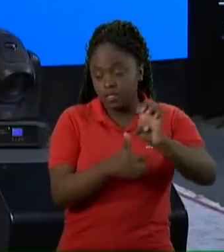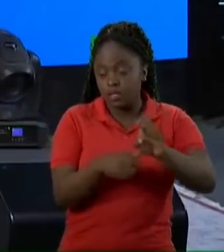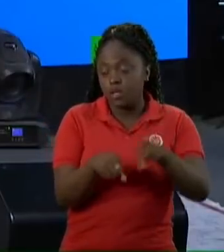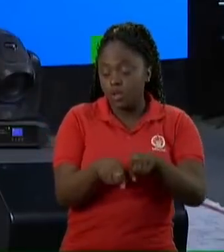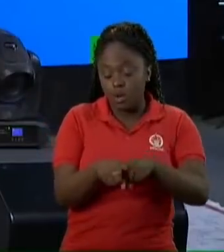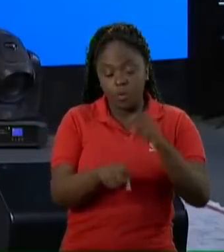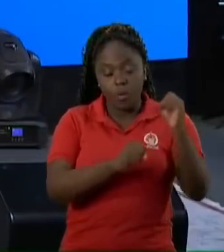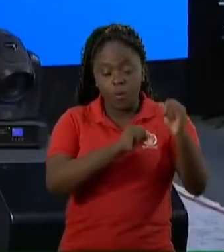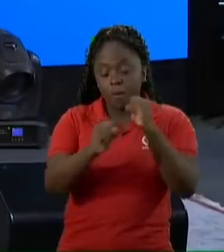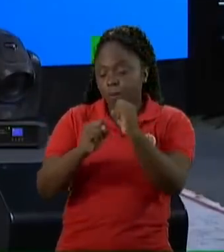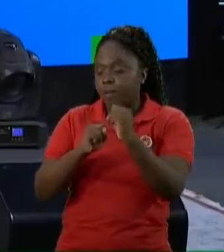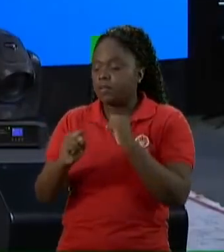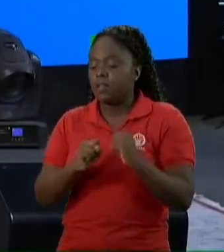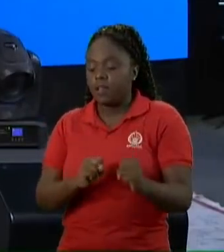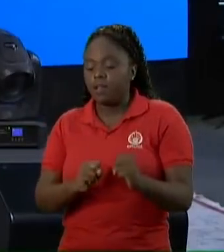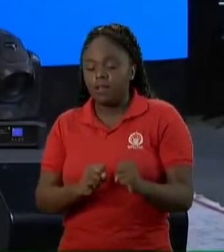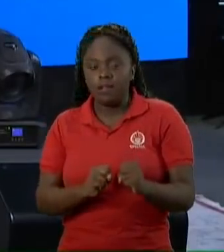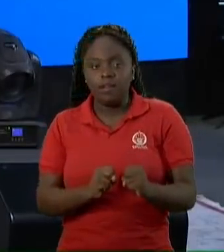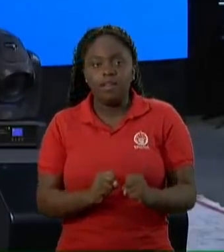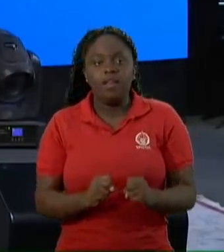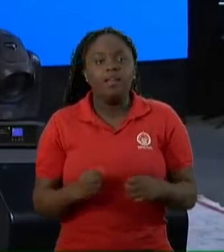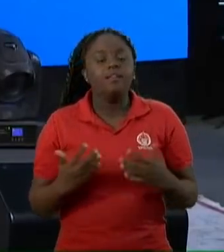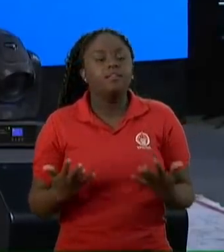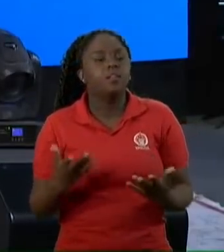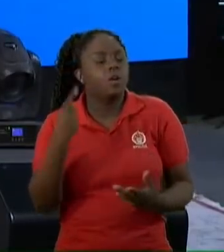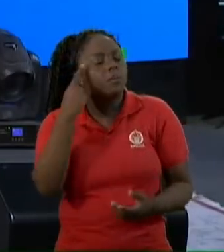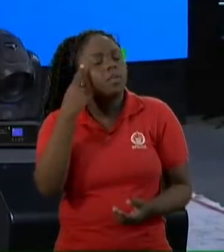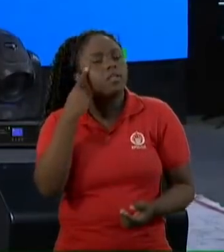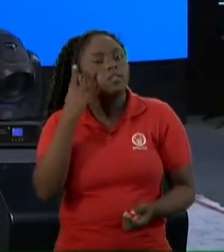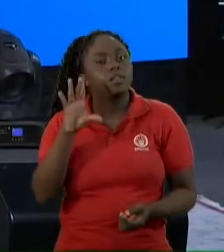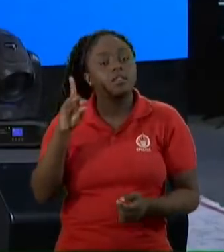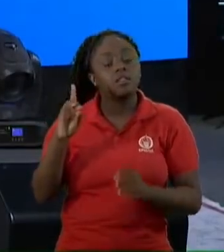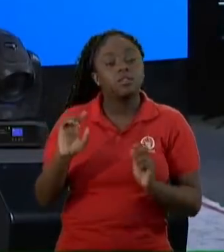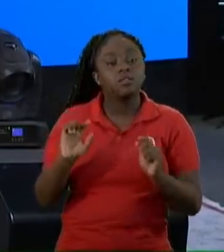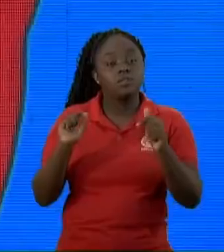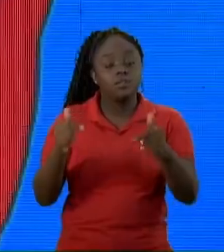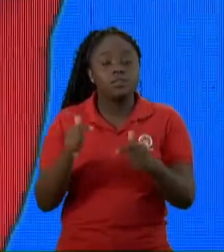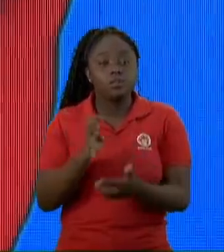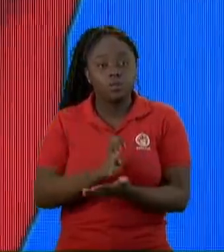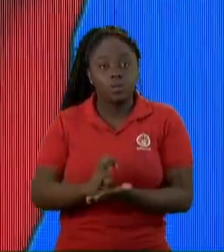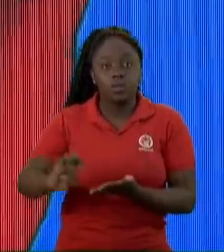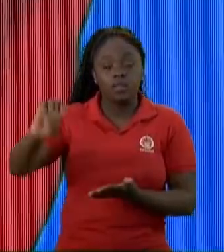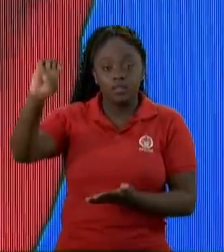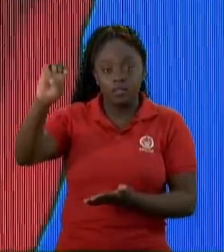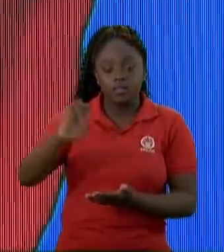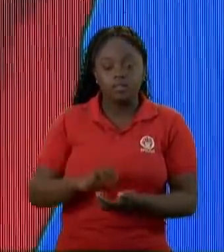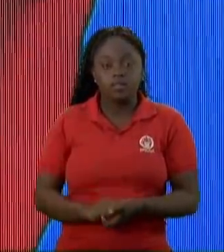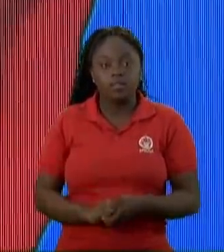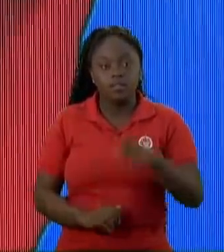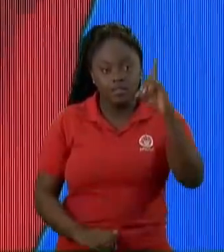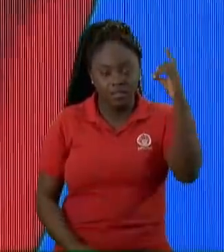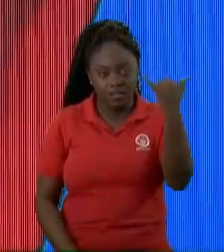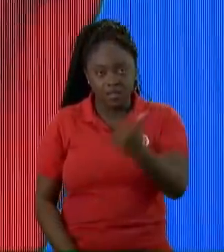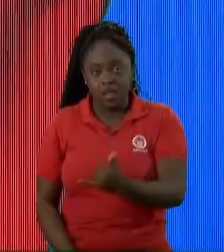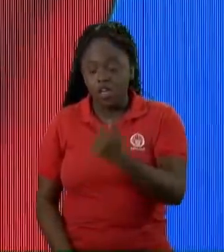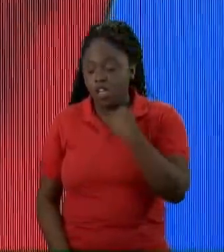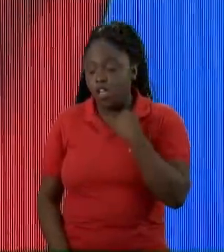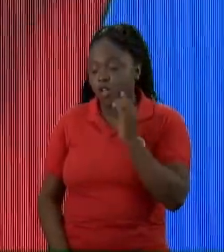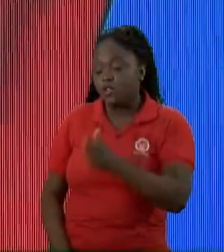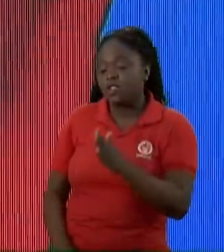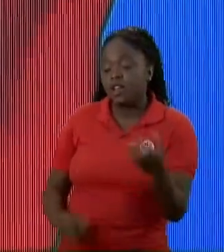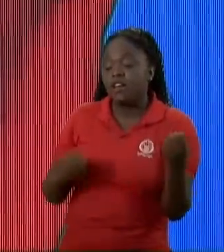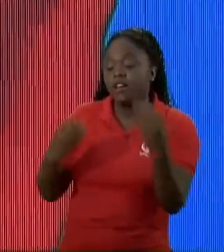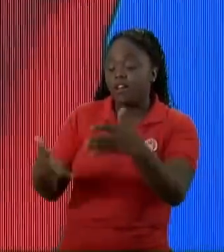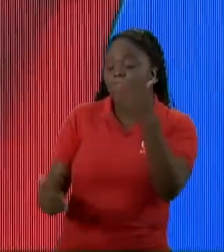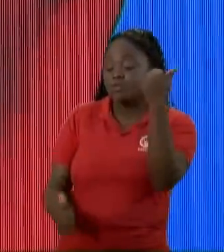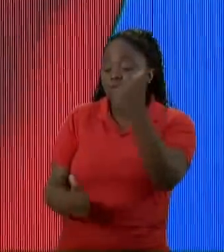aquele que escapar da espada de Jeú Gente, de cara Sabe o Deus fez com o Elias? Eu já vou nomear seu substituto